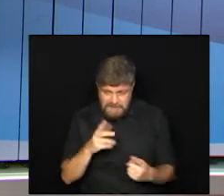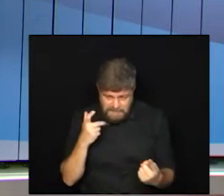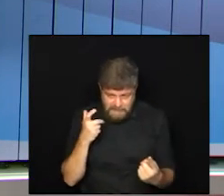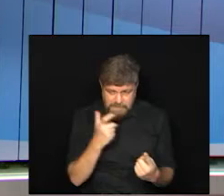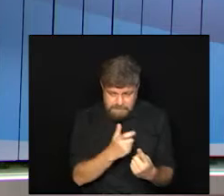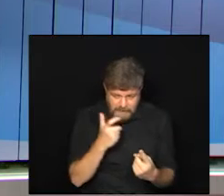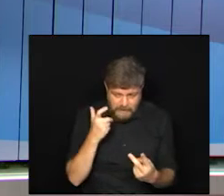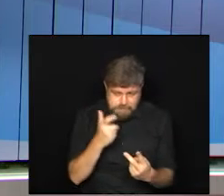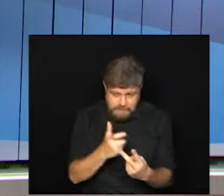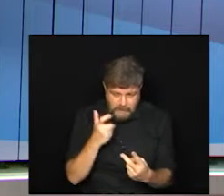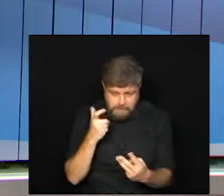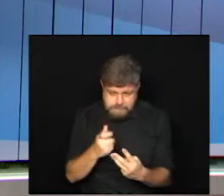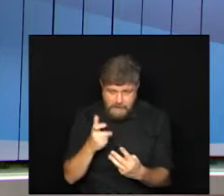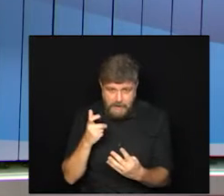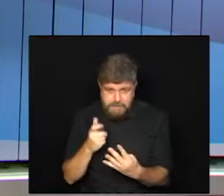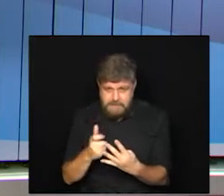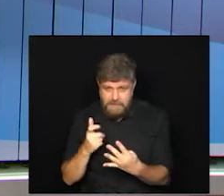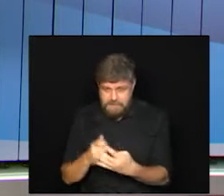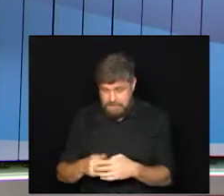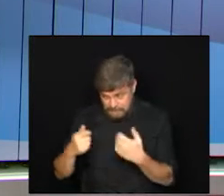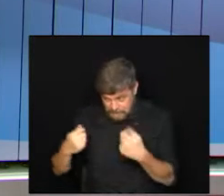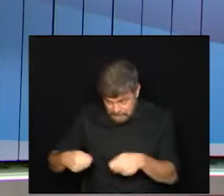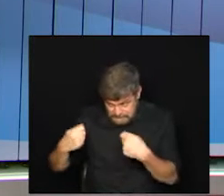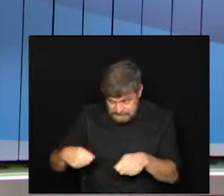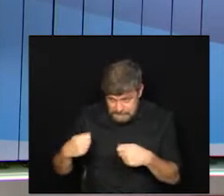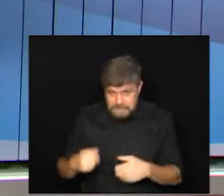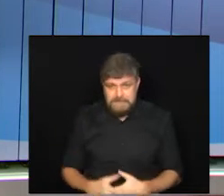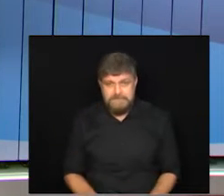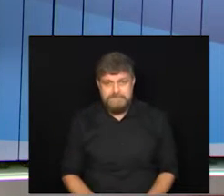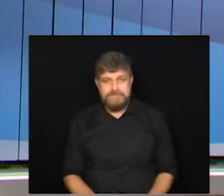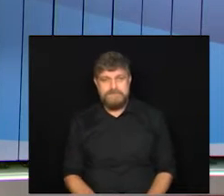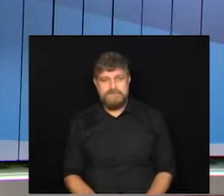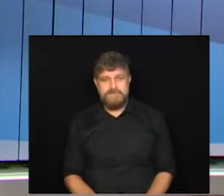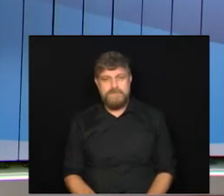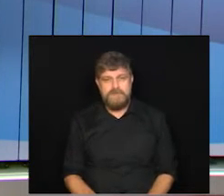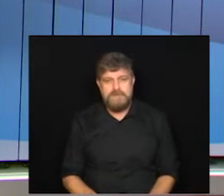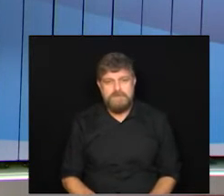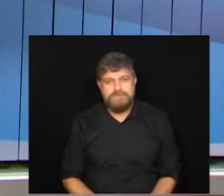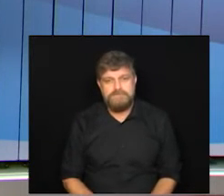calendário de vacinação e vão precisar serem imunizadas contra a covid?